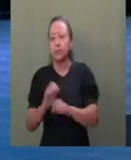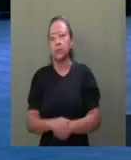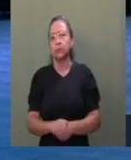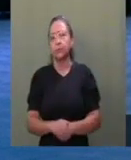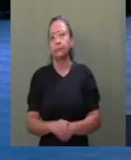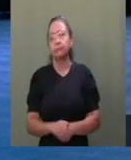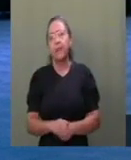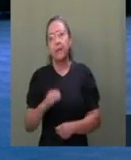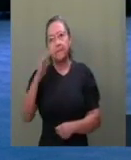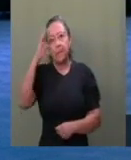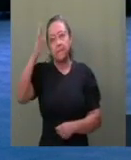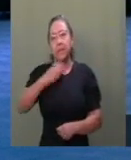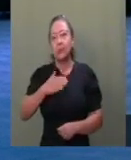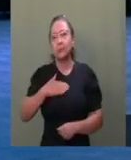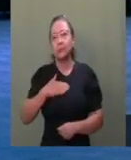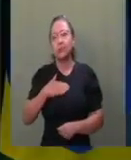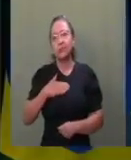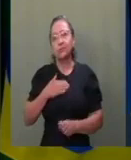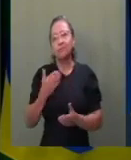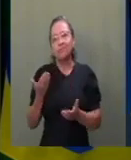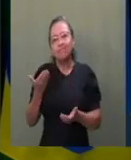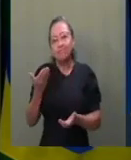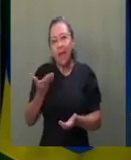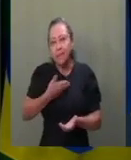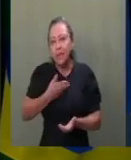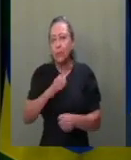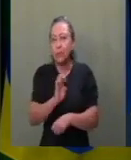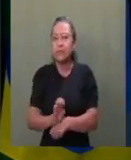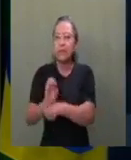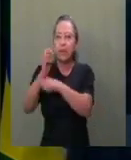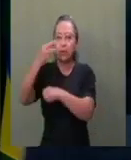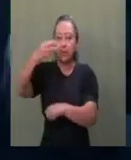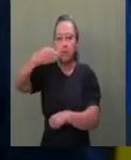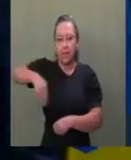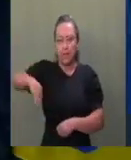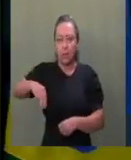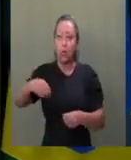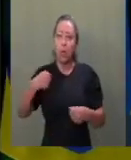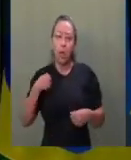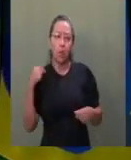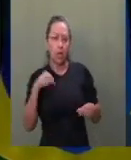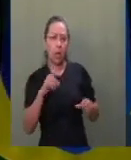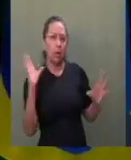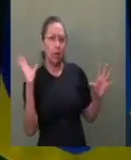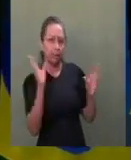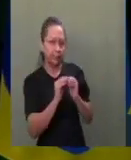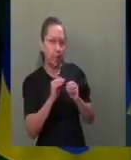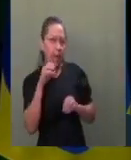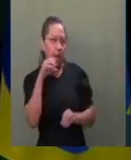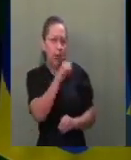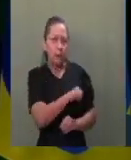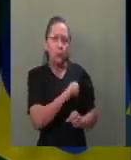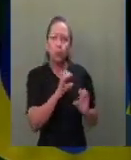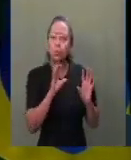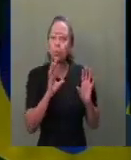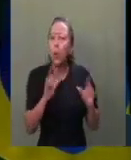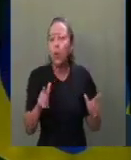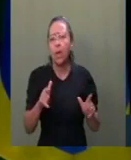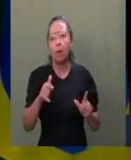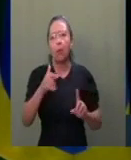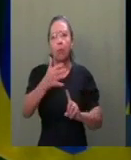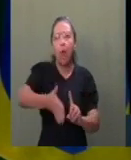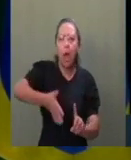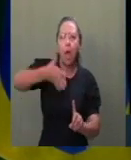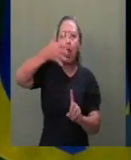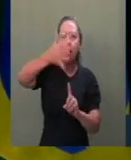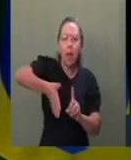especial os meus conterrâneos do Maranhão, quero aqui brevemente fazer, não um discurso de